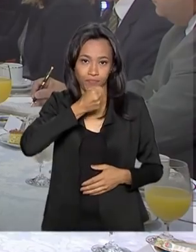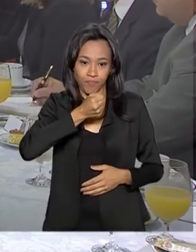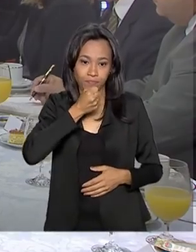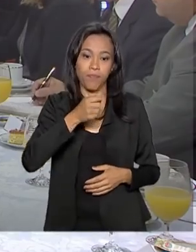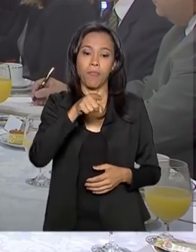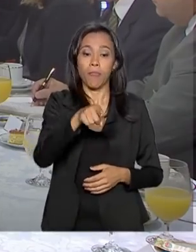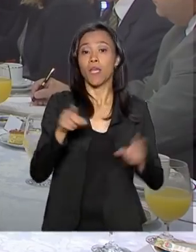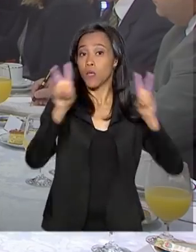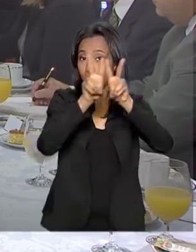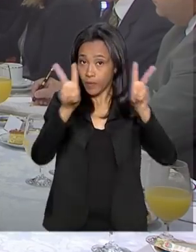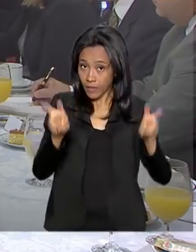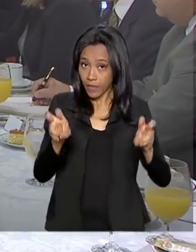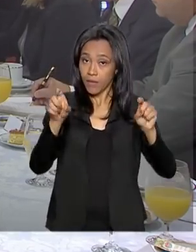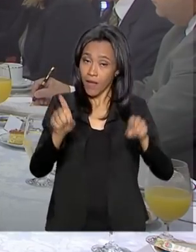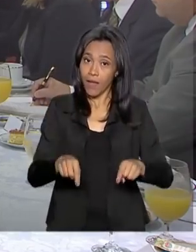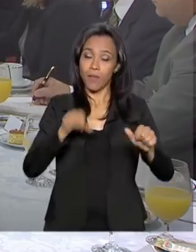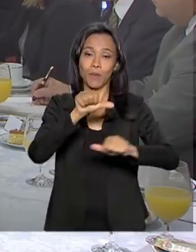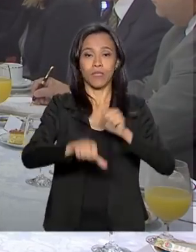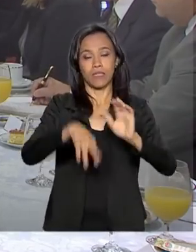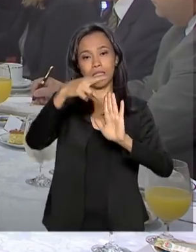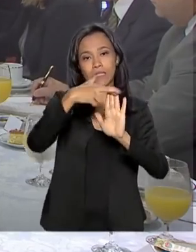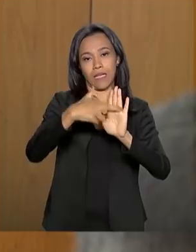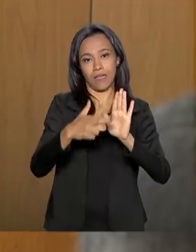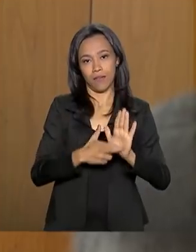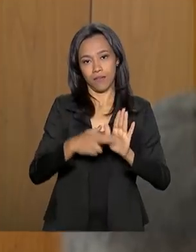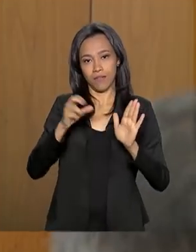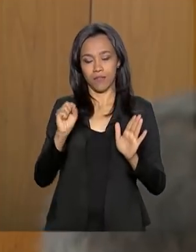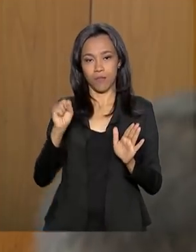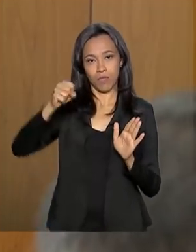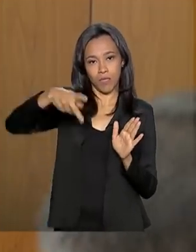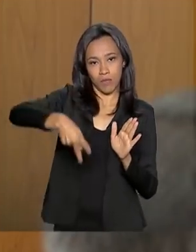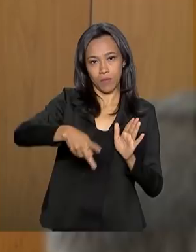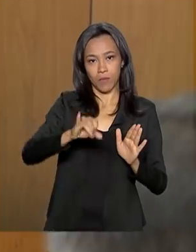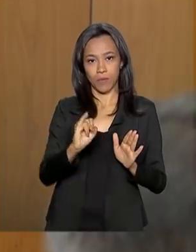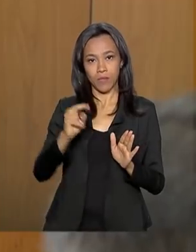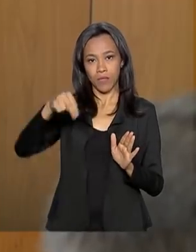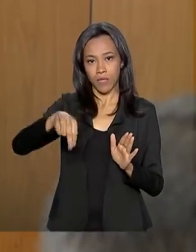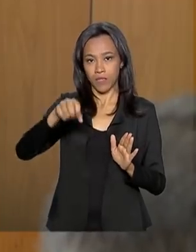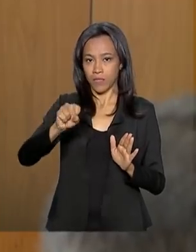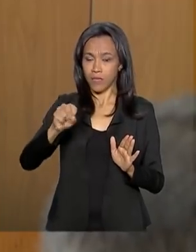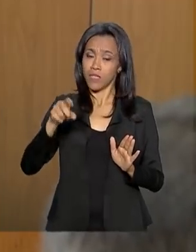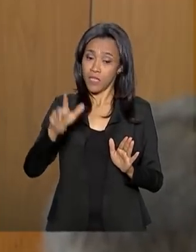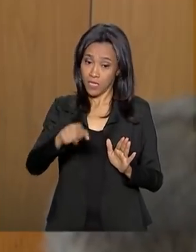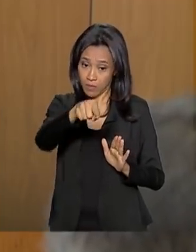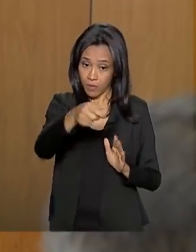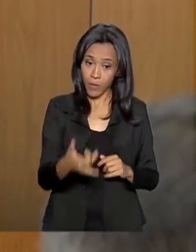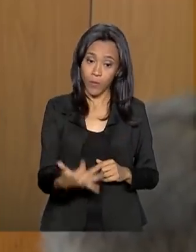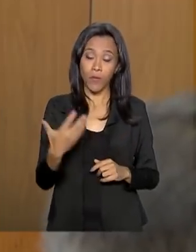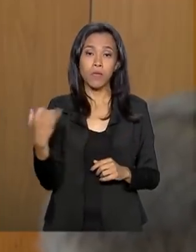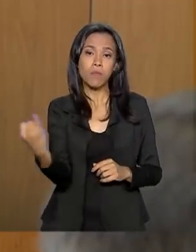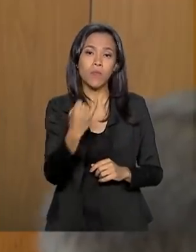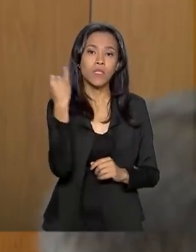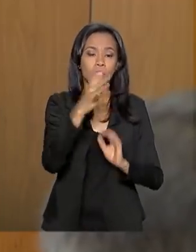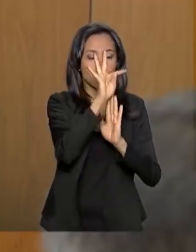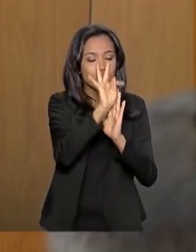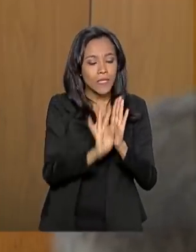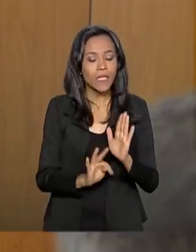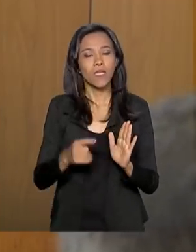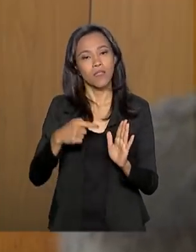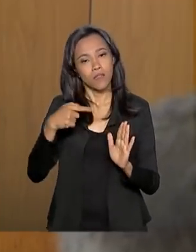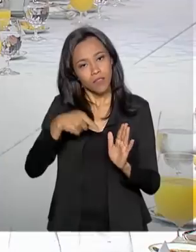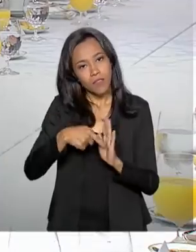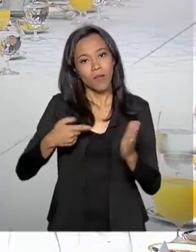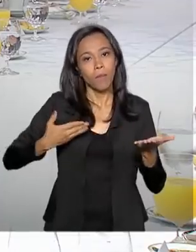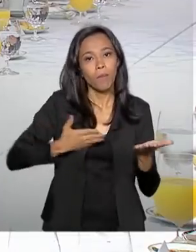reforma da Previdência como prato principal. O presidente reforçou que é fundamental que o texto seja aprovado pelo